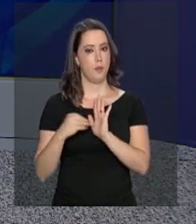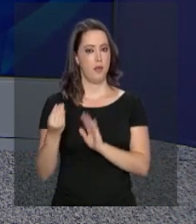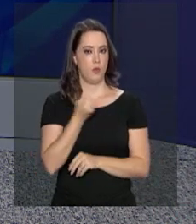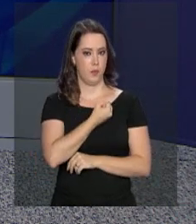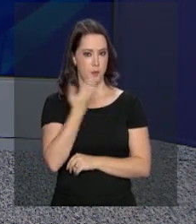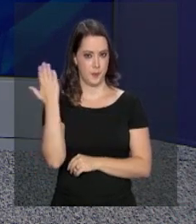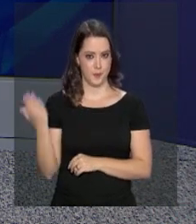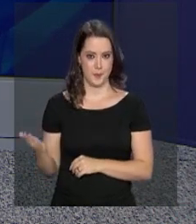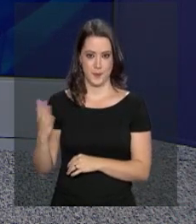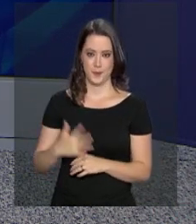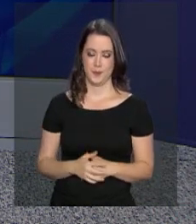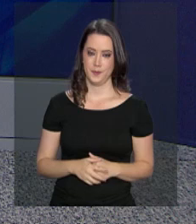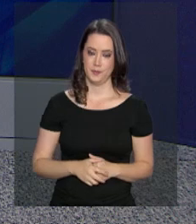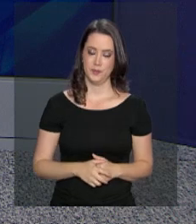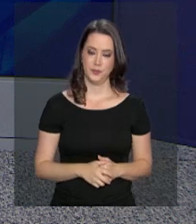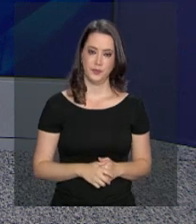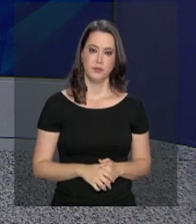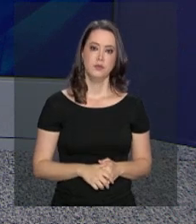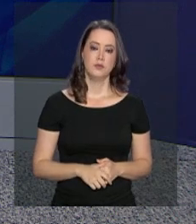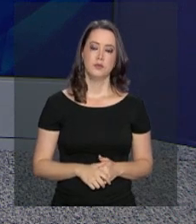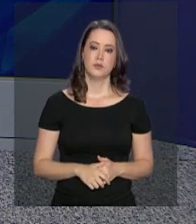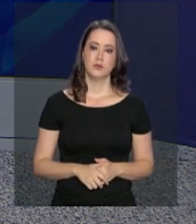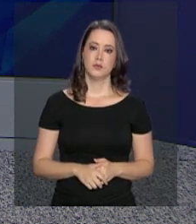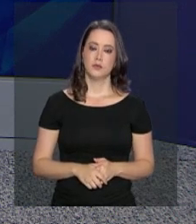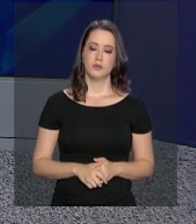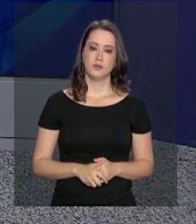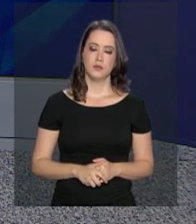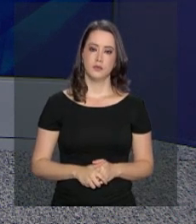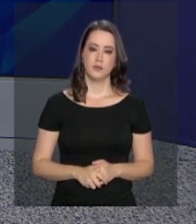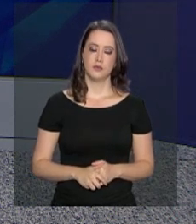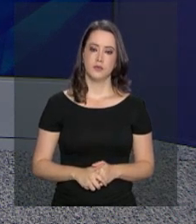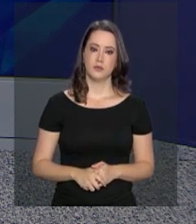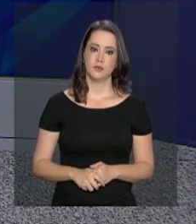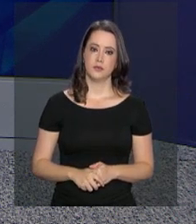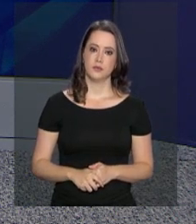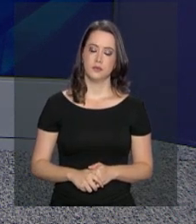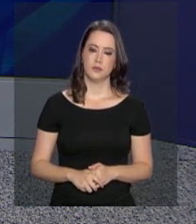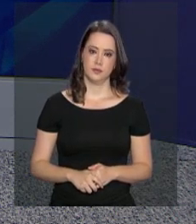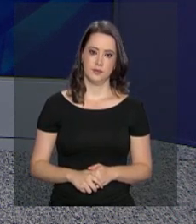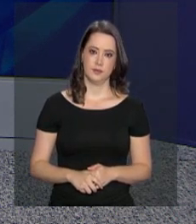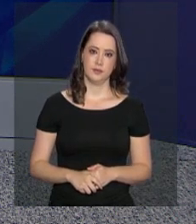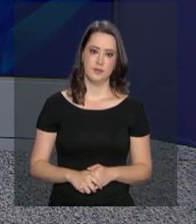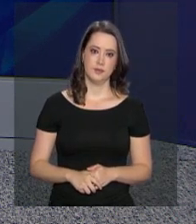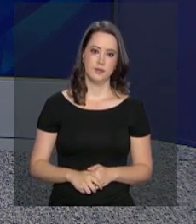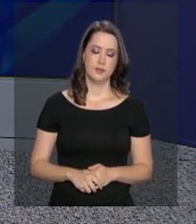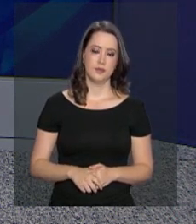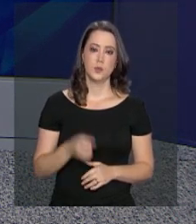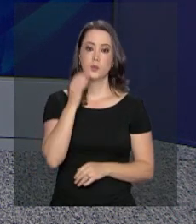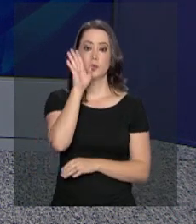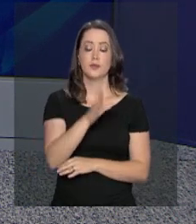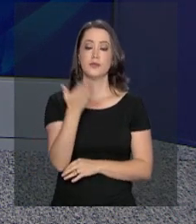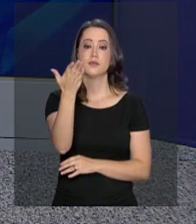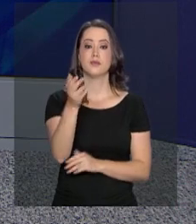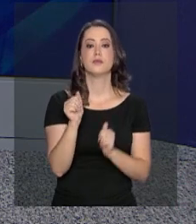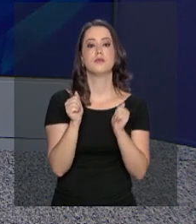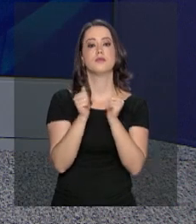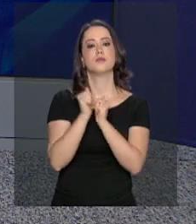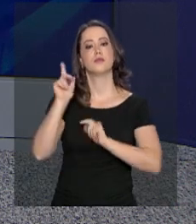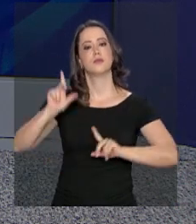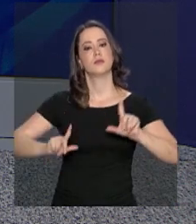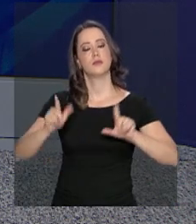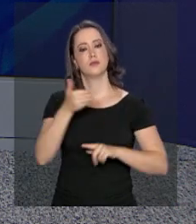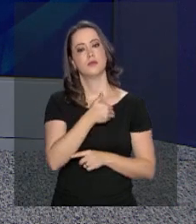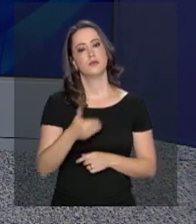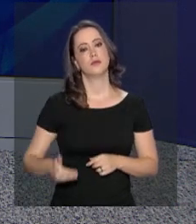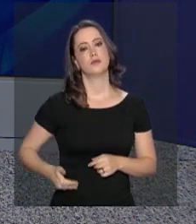boa tarde para você e